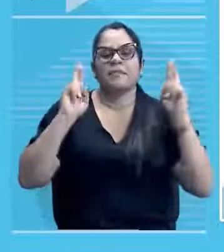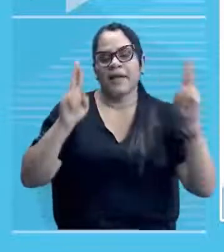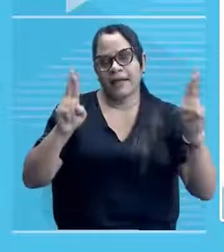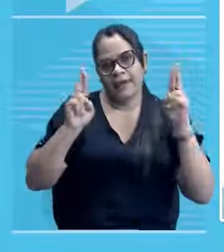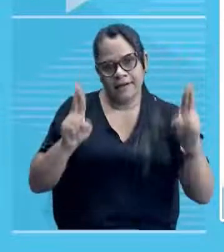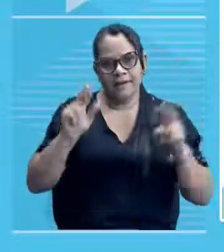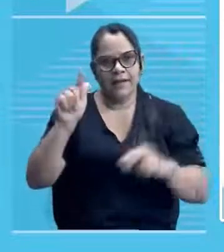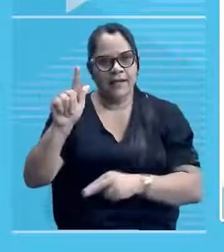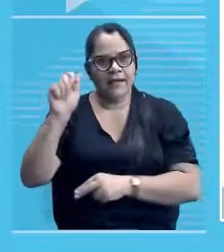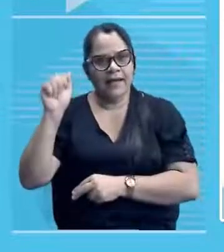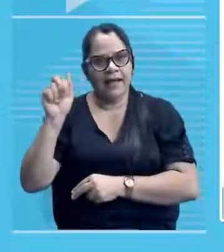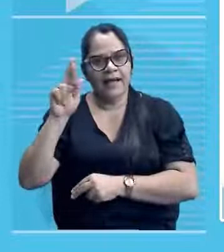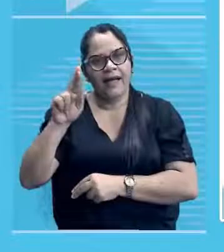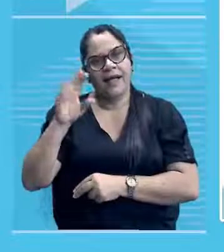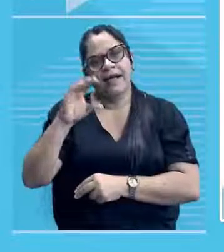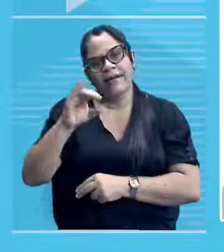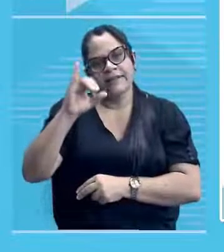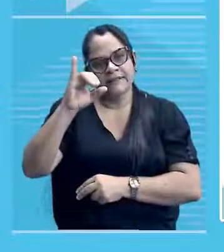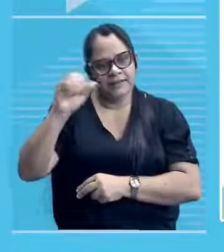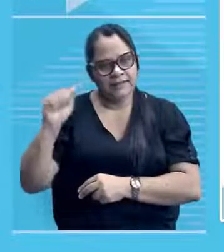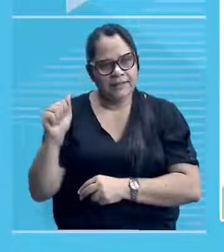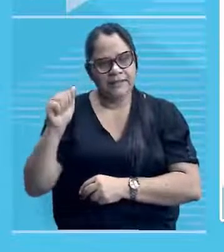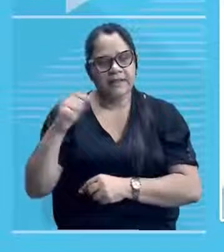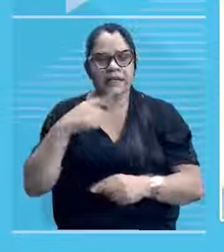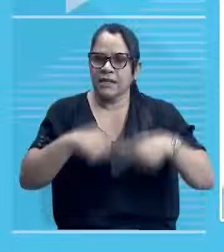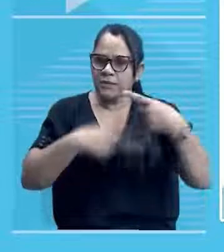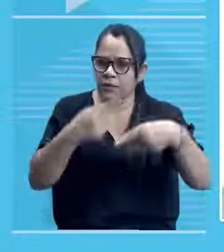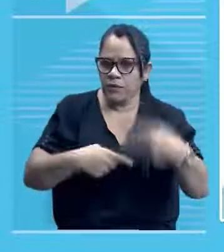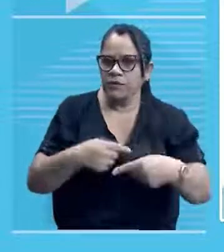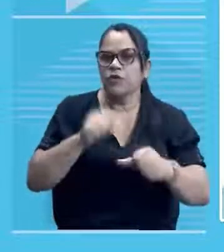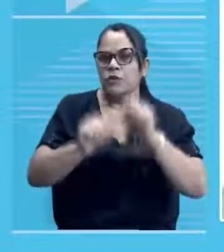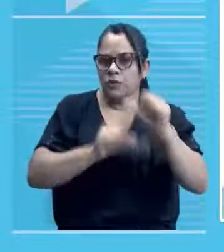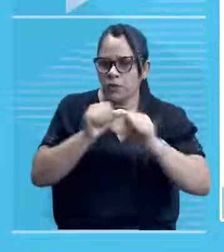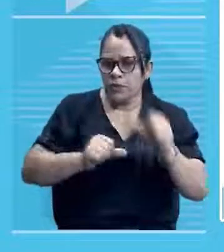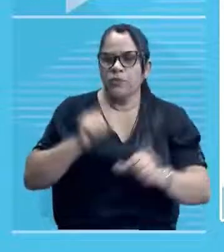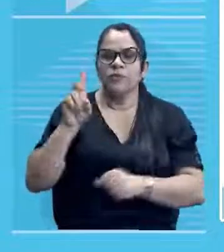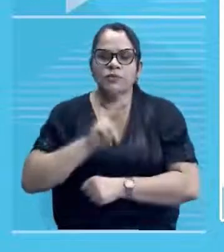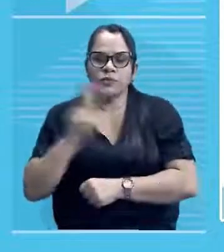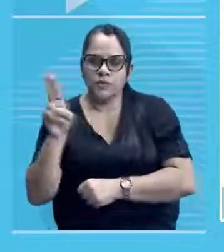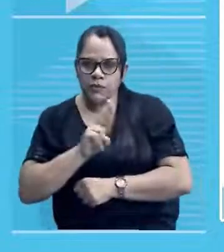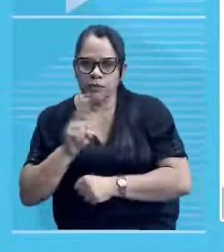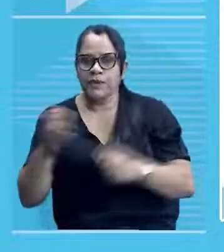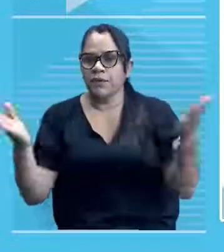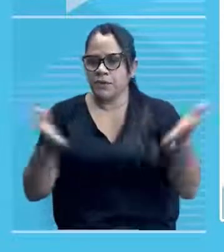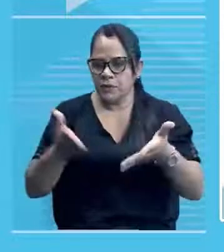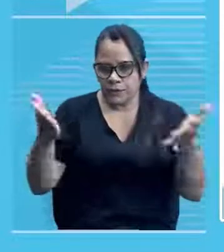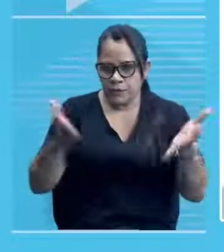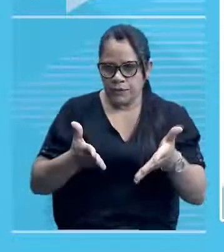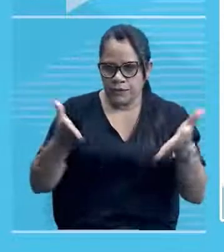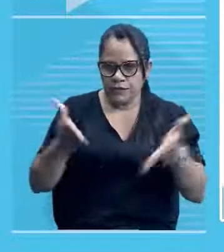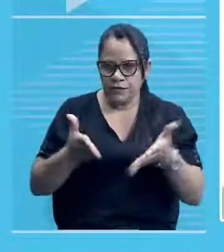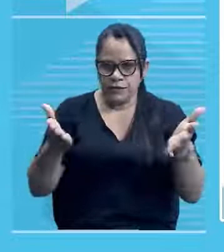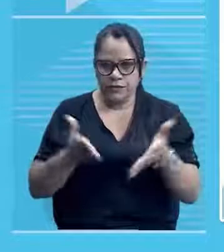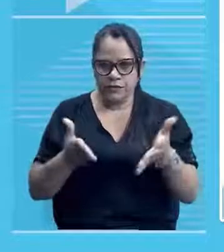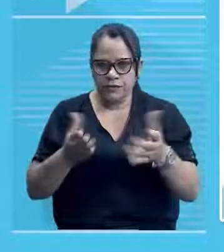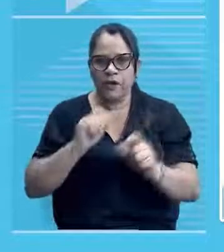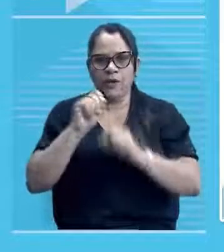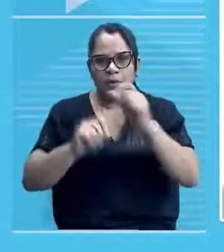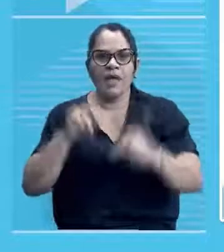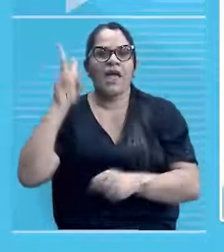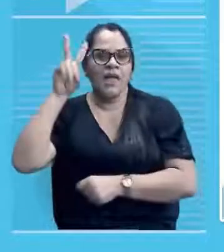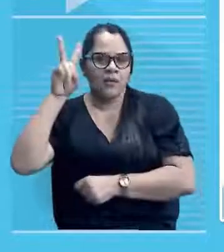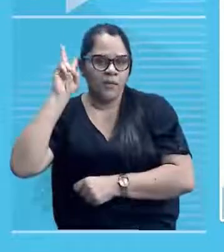depois recebeu o nome aí de Memorial Zumbi dos Palmares e aí atualmente é o Memorial